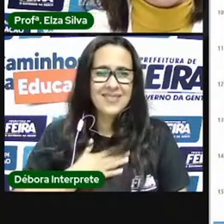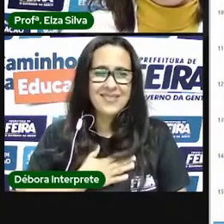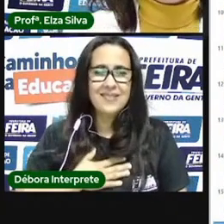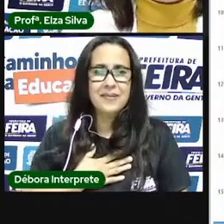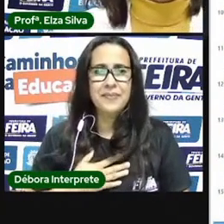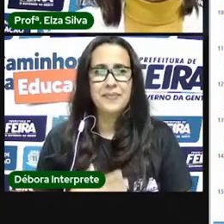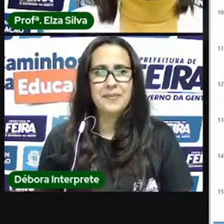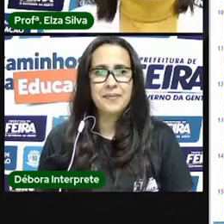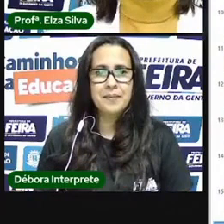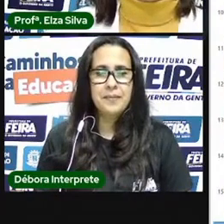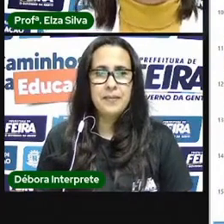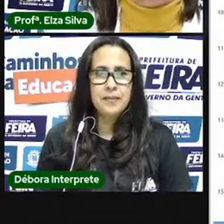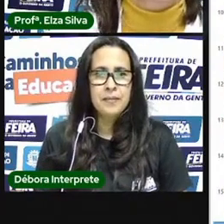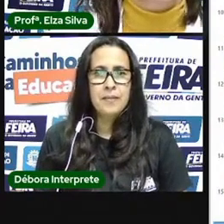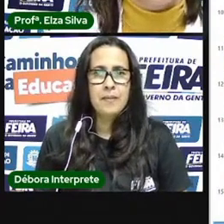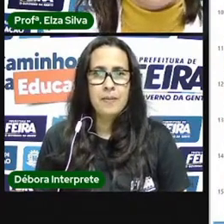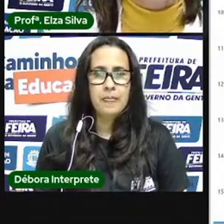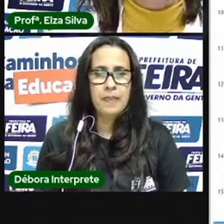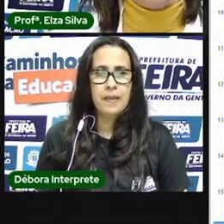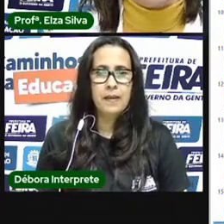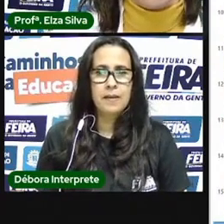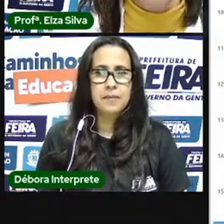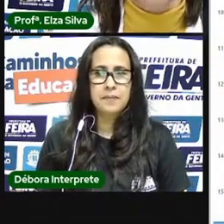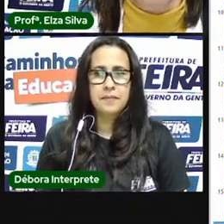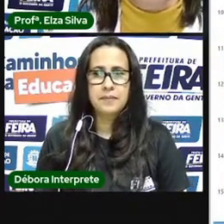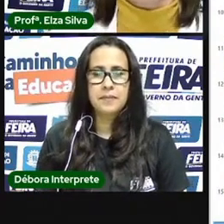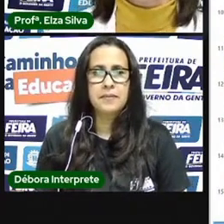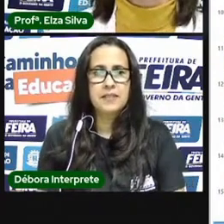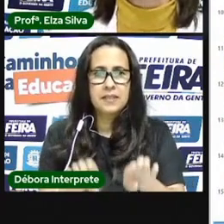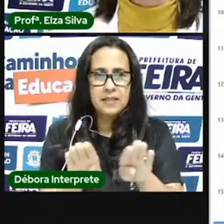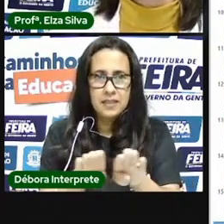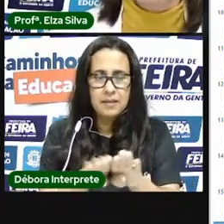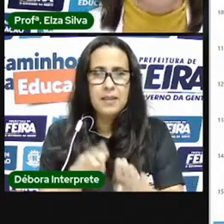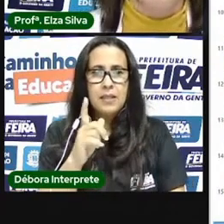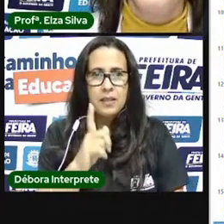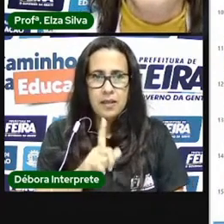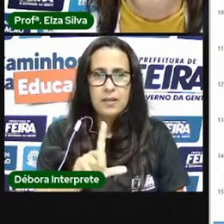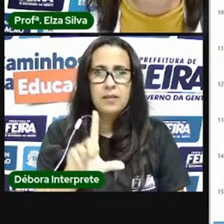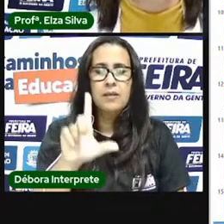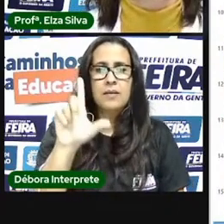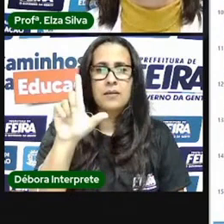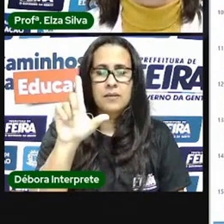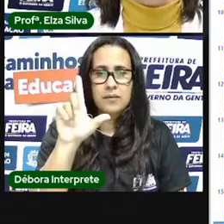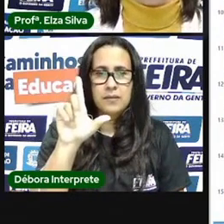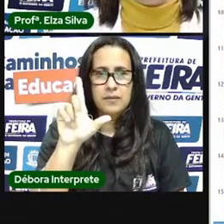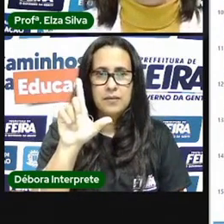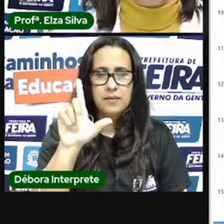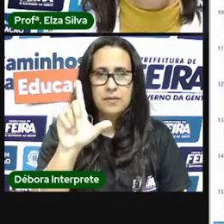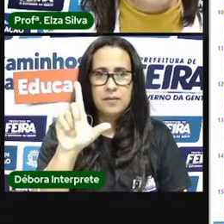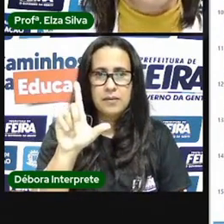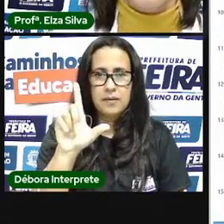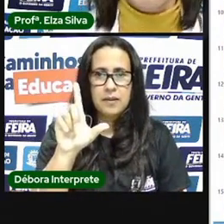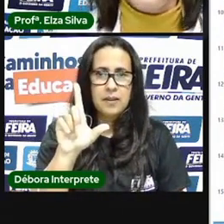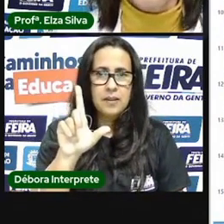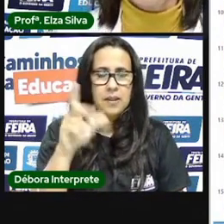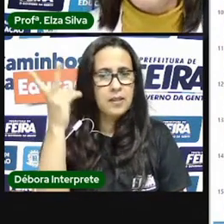trago aqui para vocês também essa outra modalidade artística que eu sei que é muito comum no